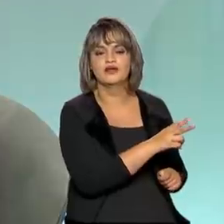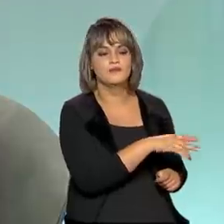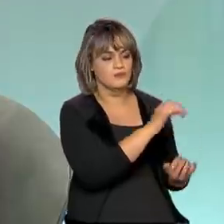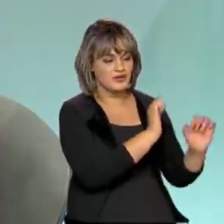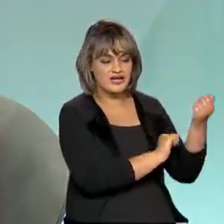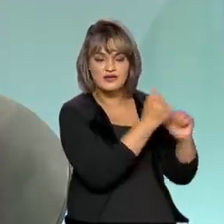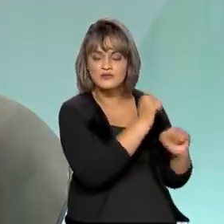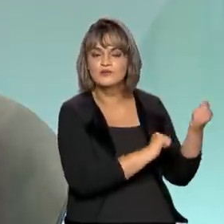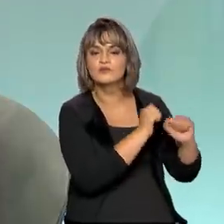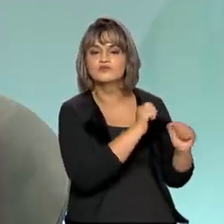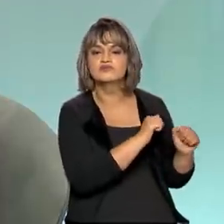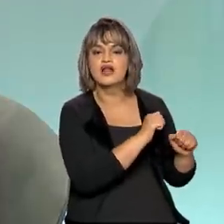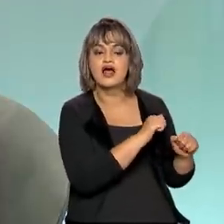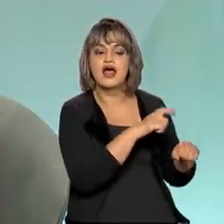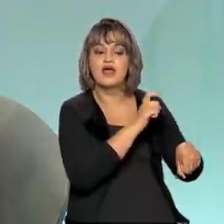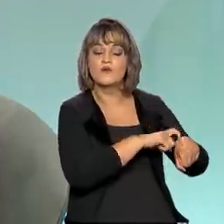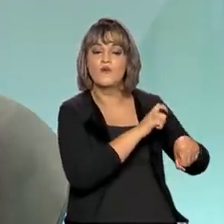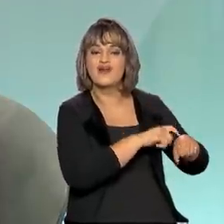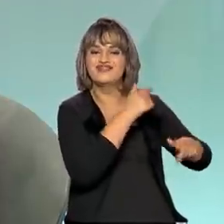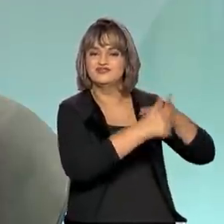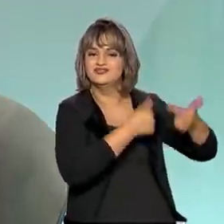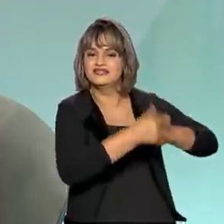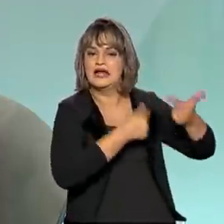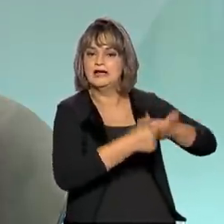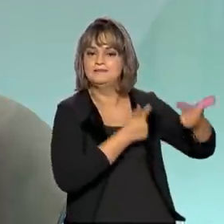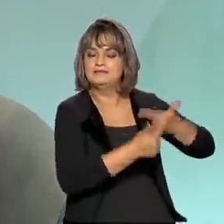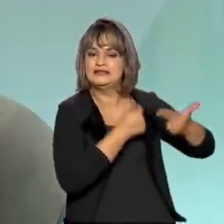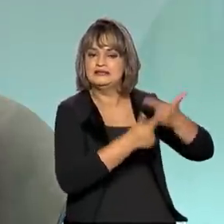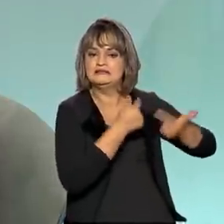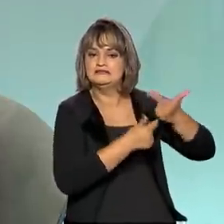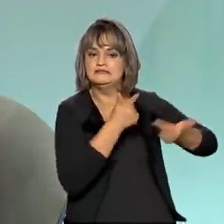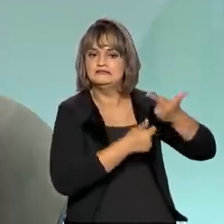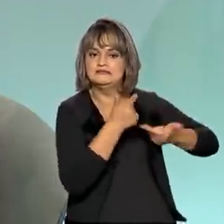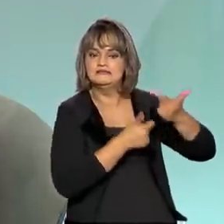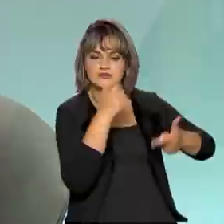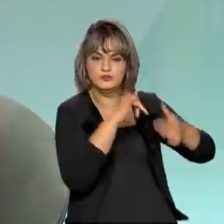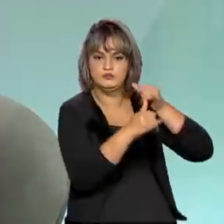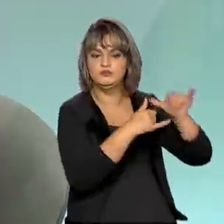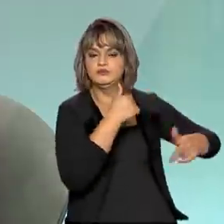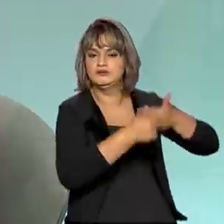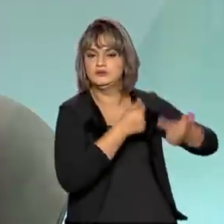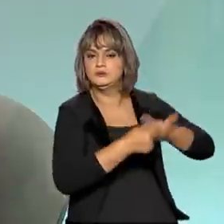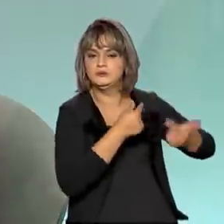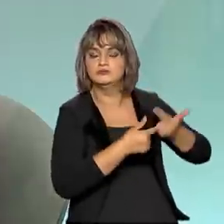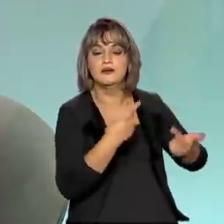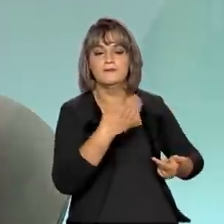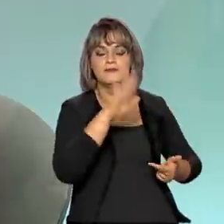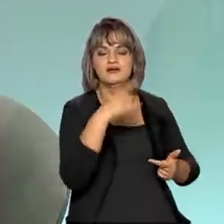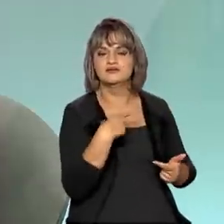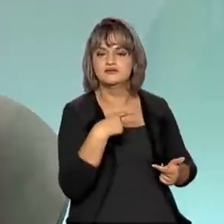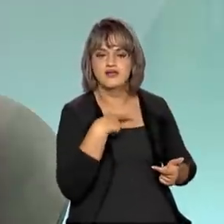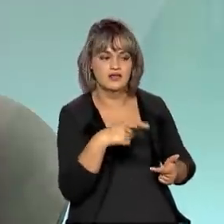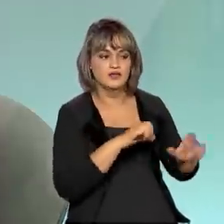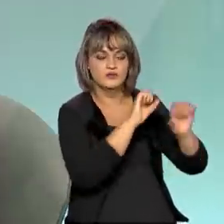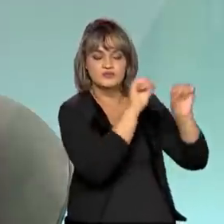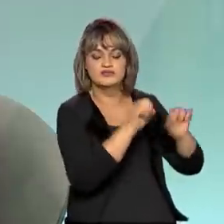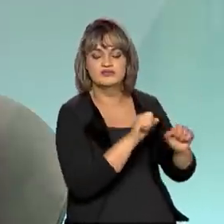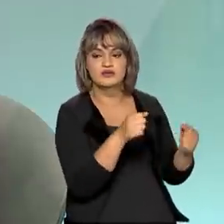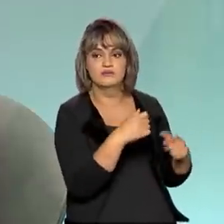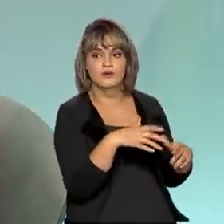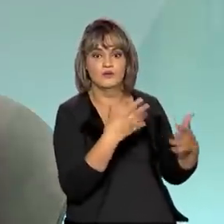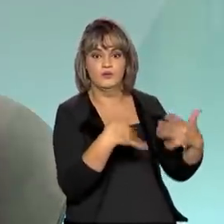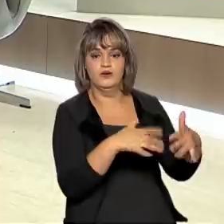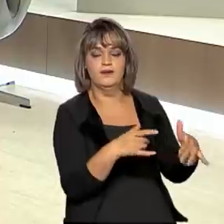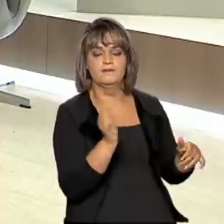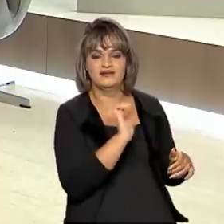indústria, é uma redução no horário de demanda máxima, naquele horário que você tem a ponta do sistema, onde o sistema está mais estressado, onde a gente